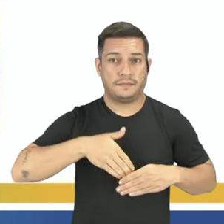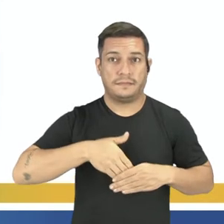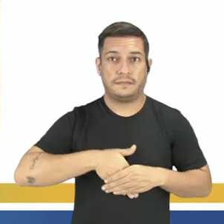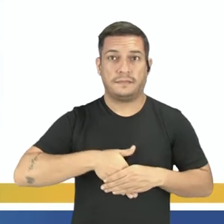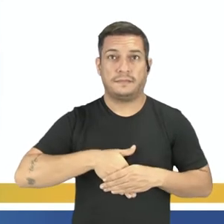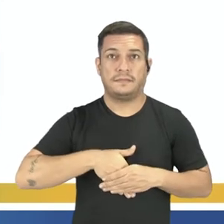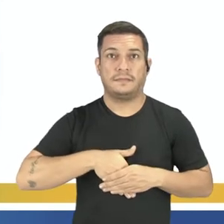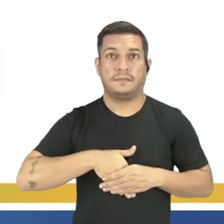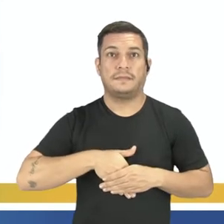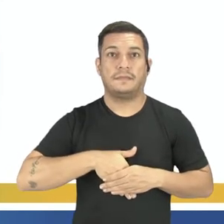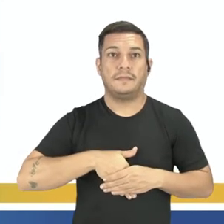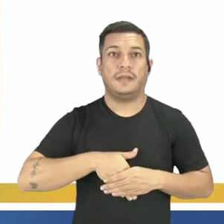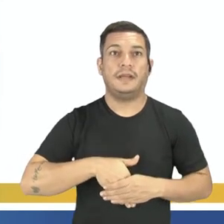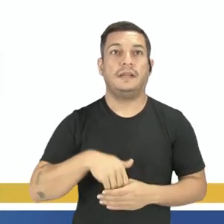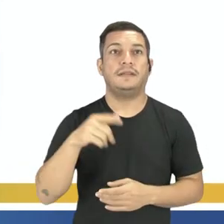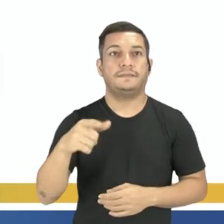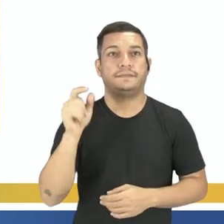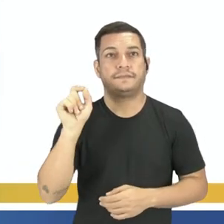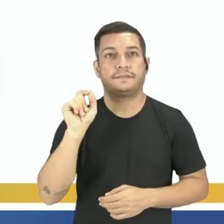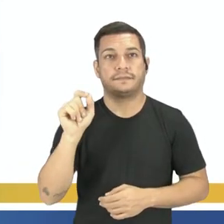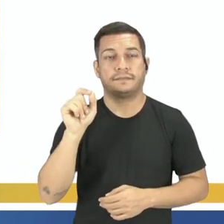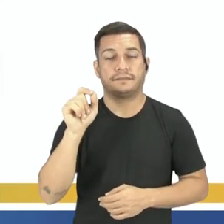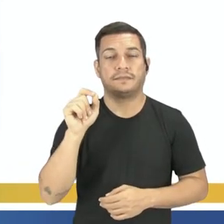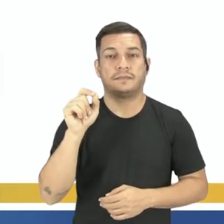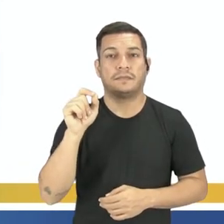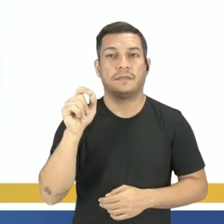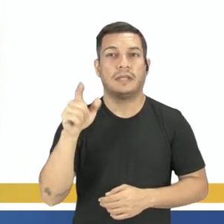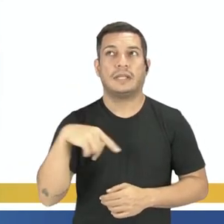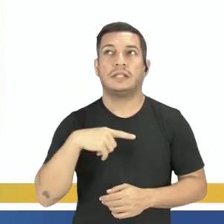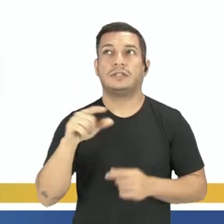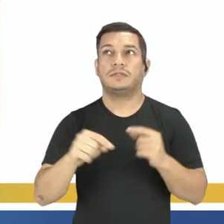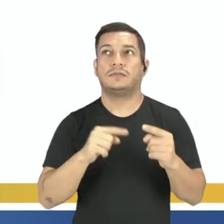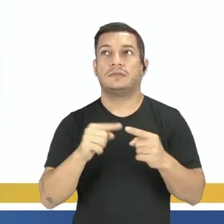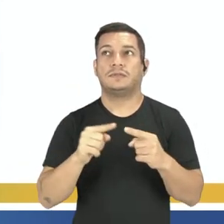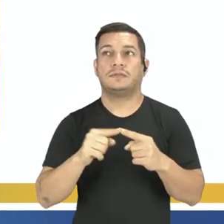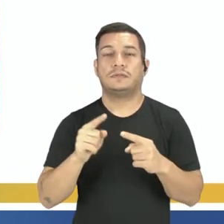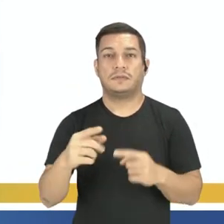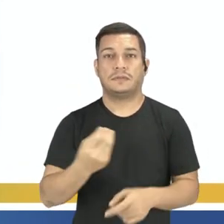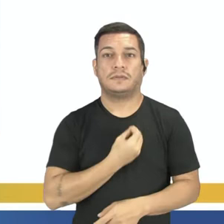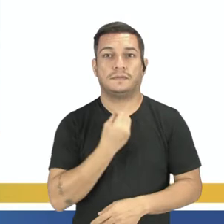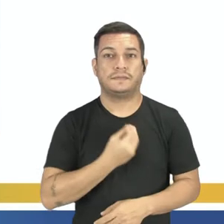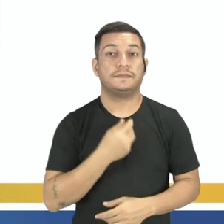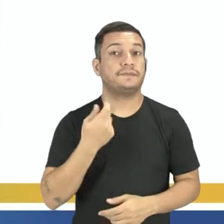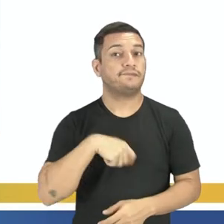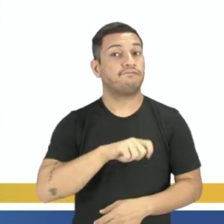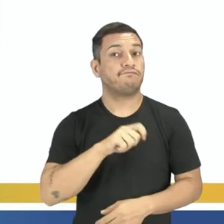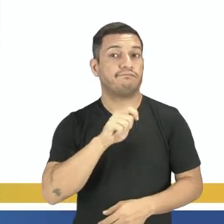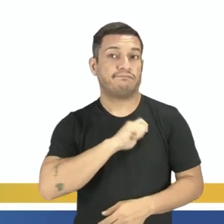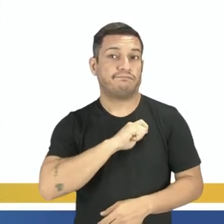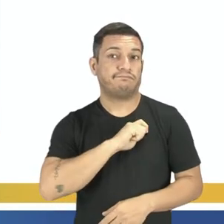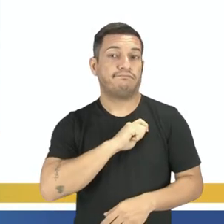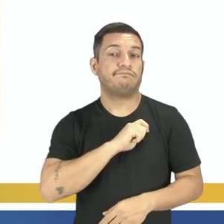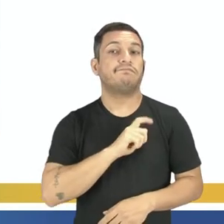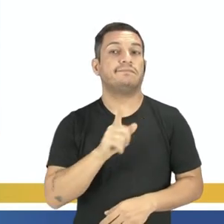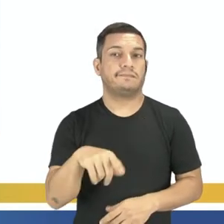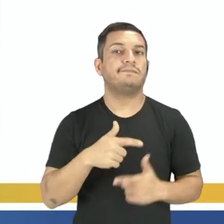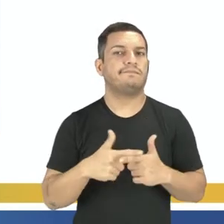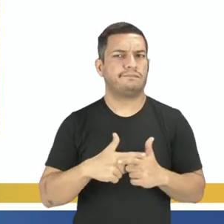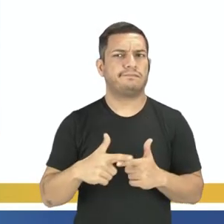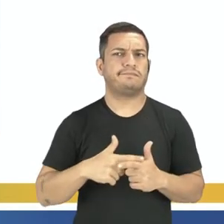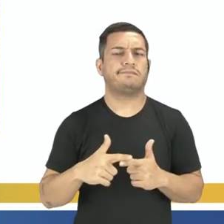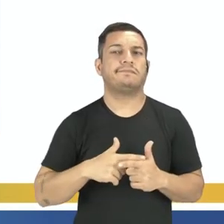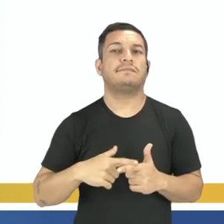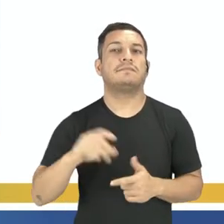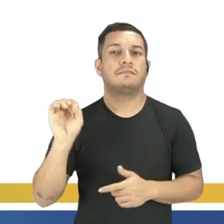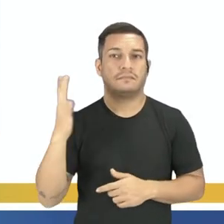vai subir ao trono espanhol, e ele não era ligado à vida espanhola. Isso vai ser uma problemática